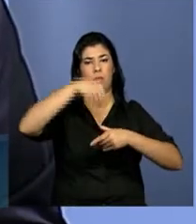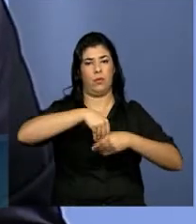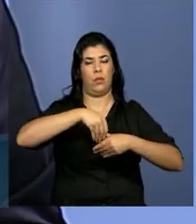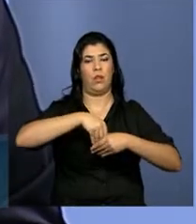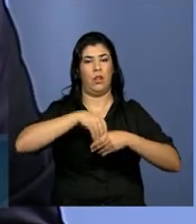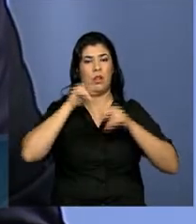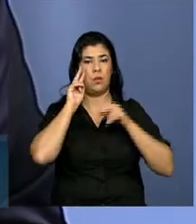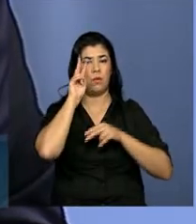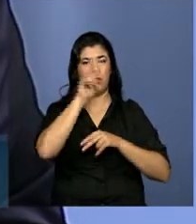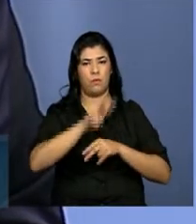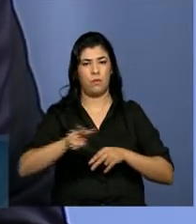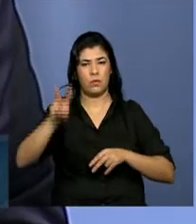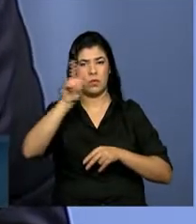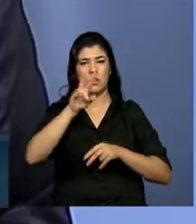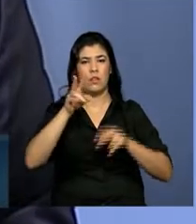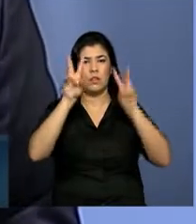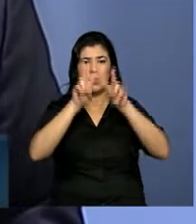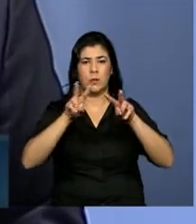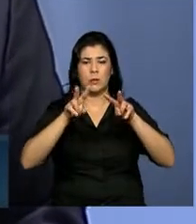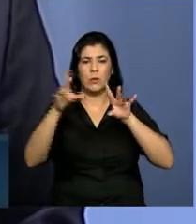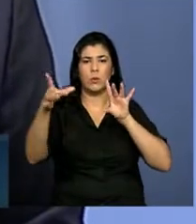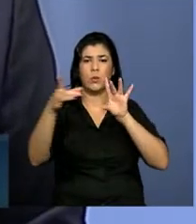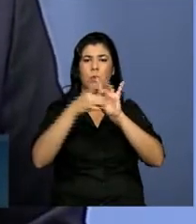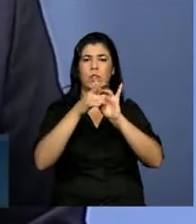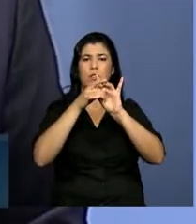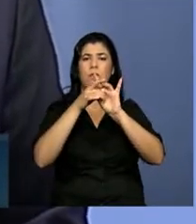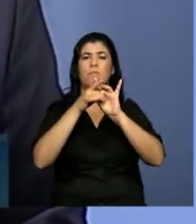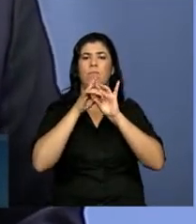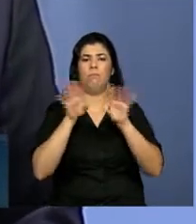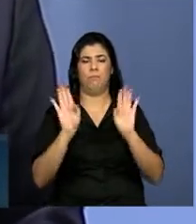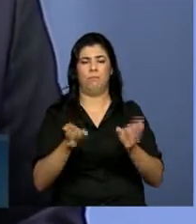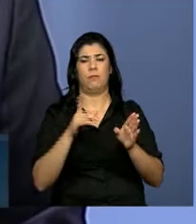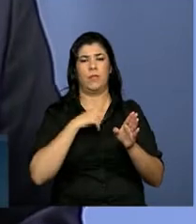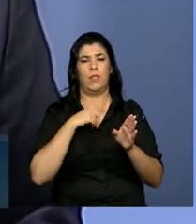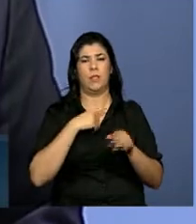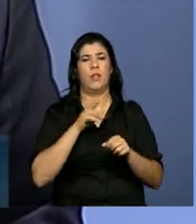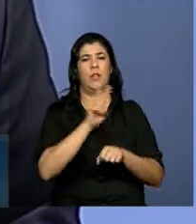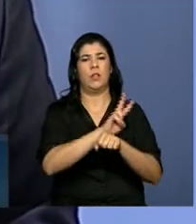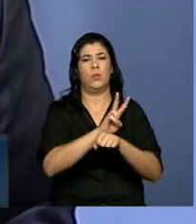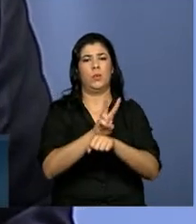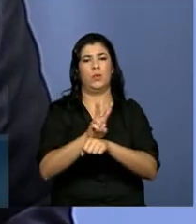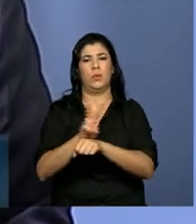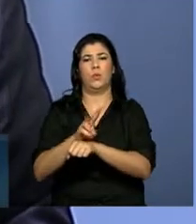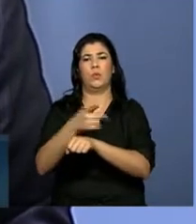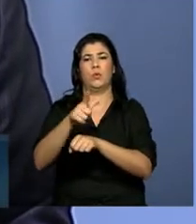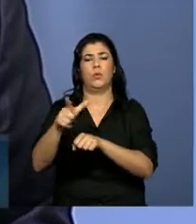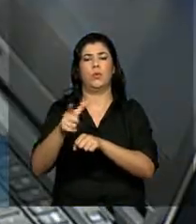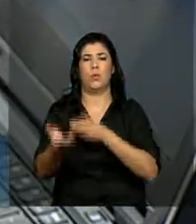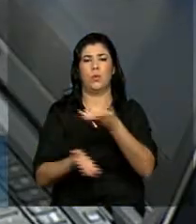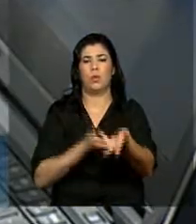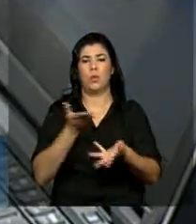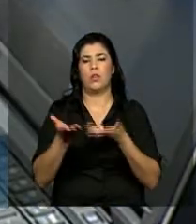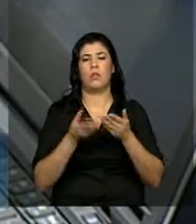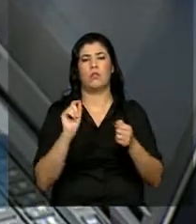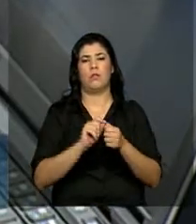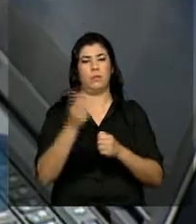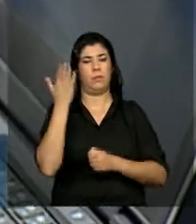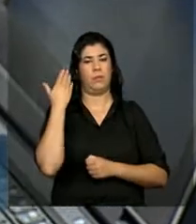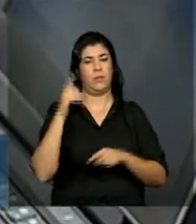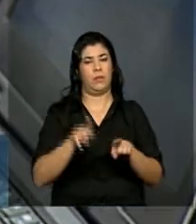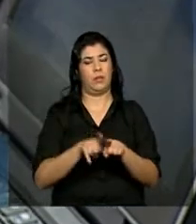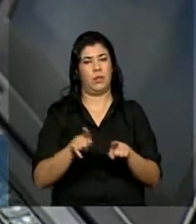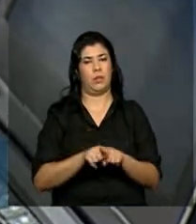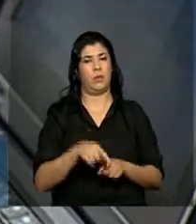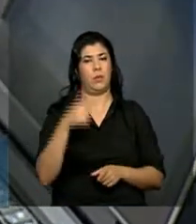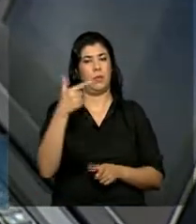visão integrada do comércio exterior, que já permite o monitoramento de todas as operações, e há uma segunda